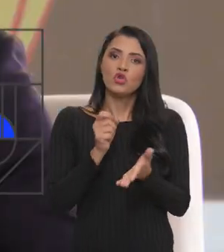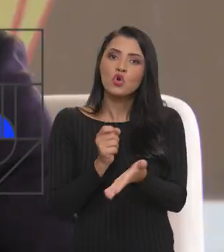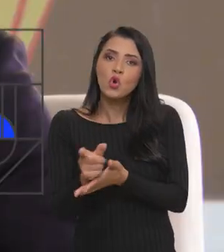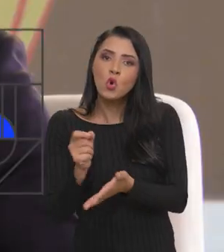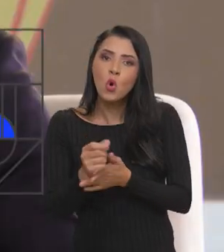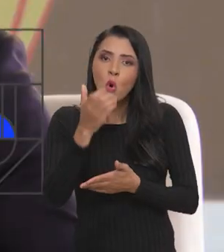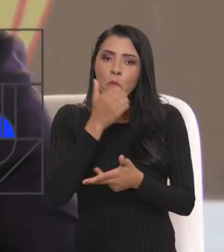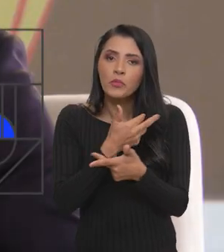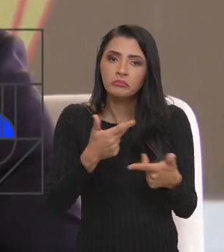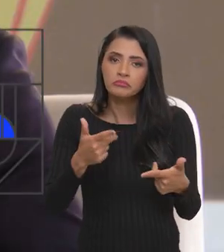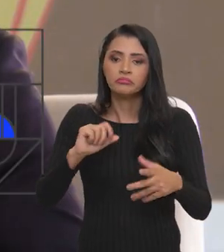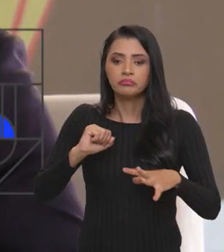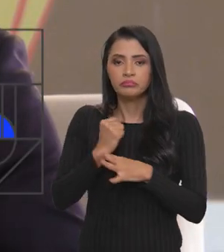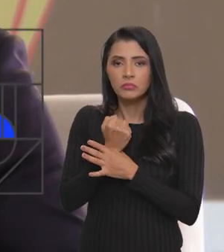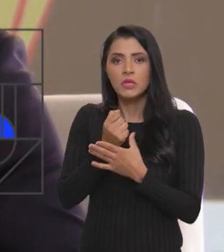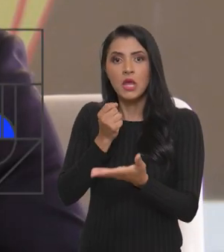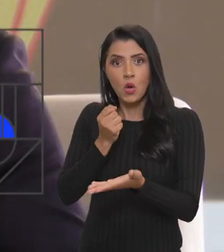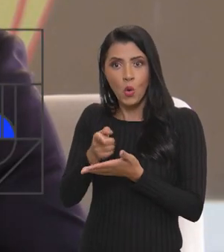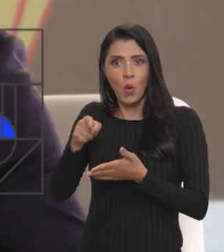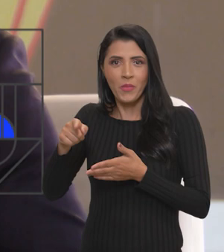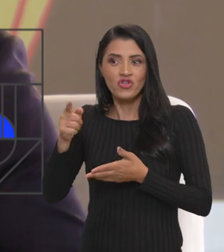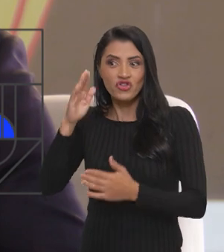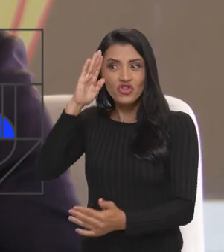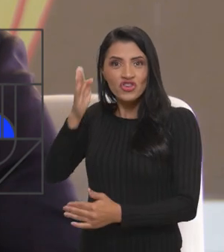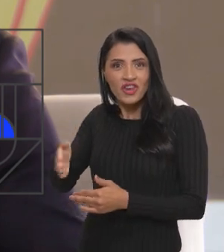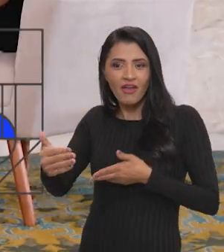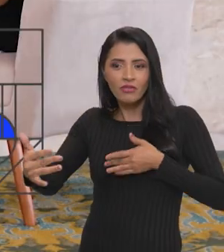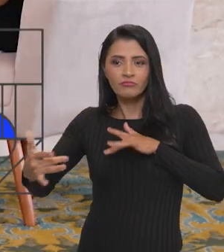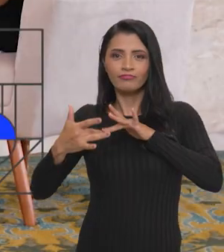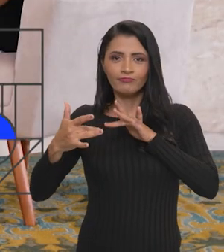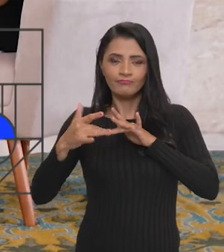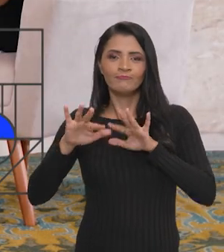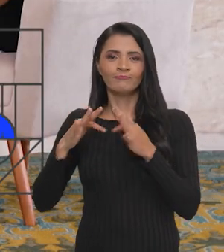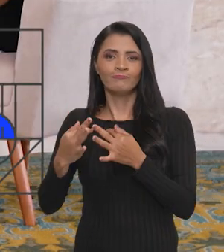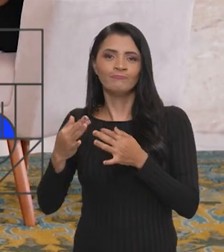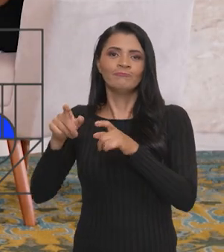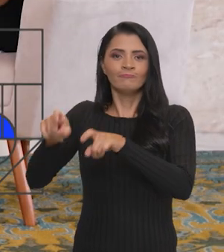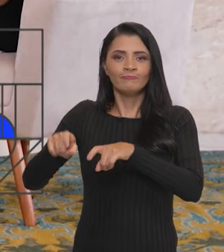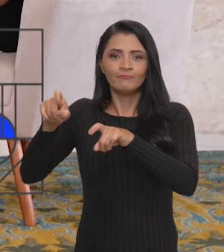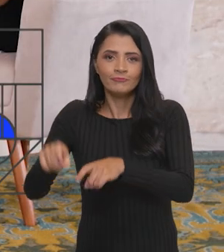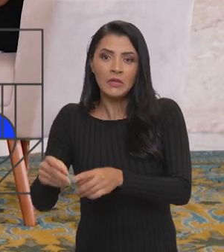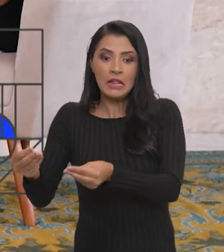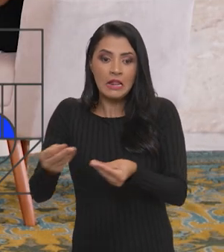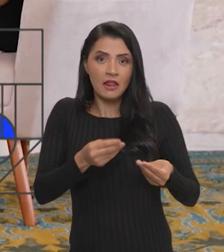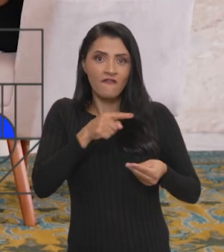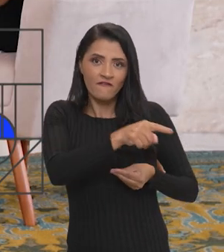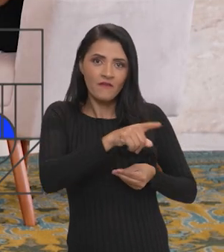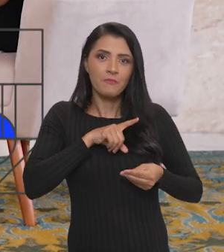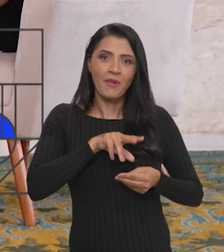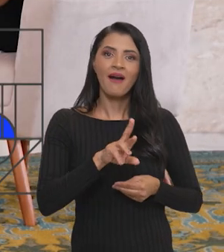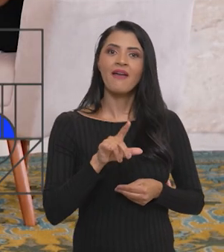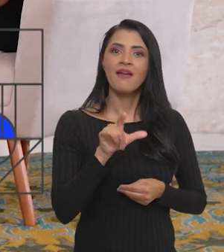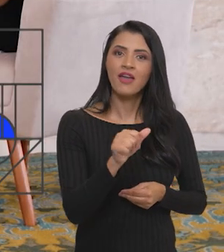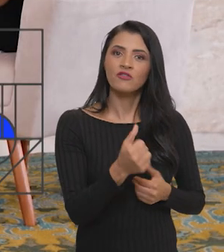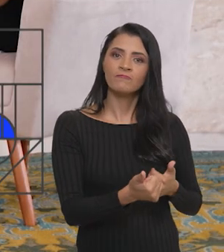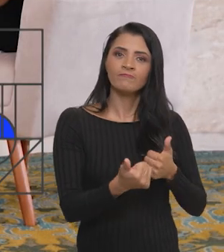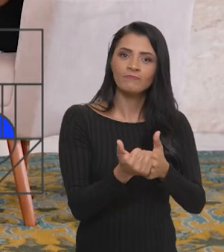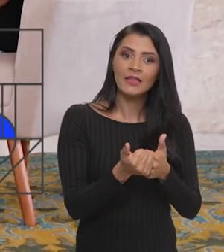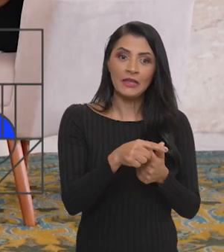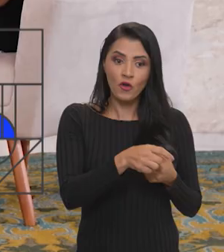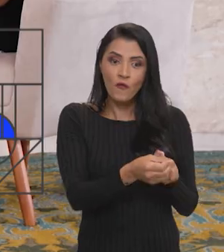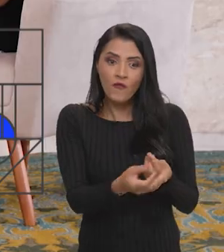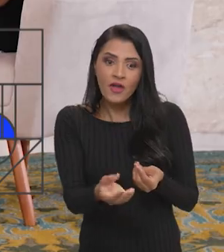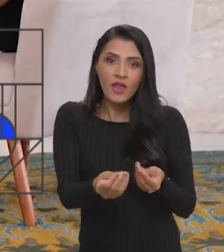alimentos. Esse programa, ele garante a compra da agricultura familiar e leva esse alimento para a rede sócio-assistencial, que justamente